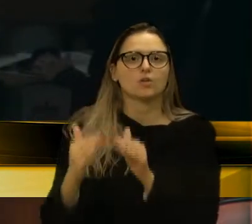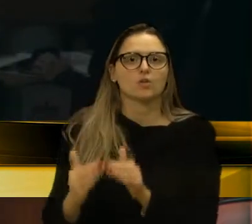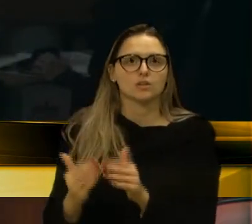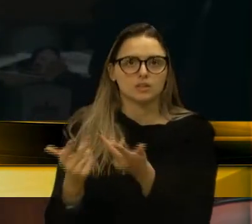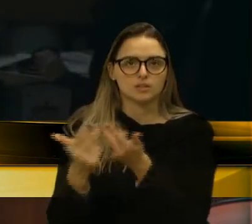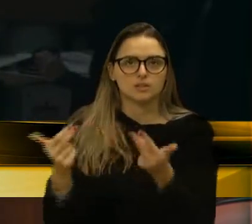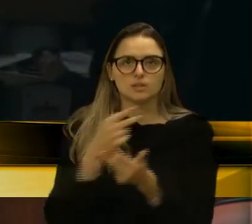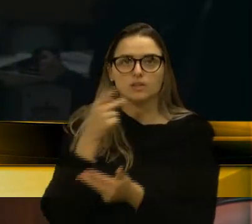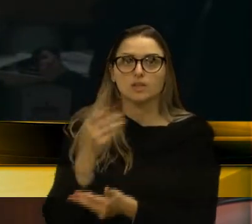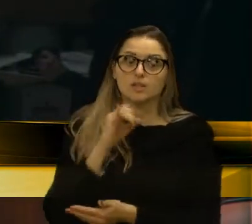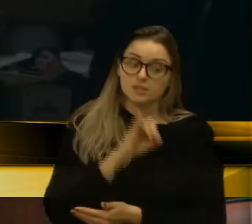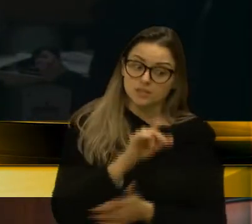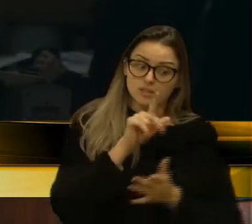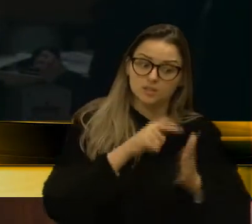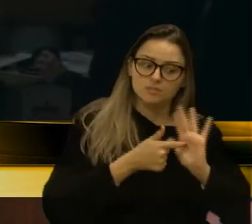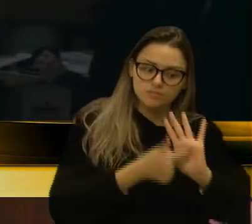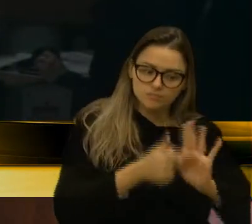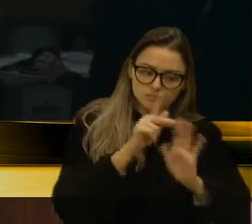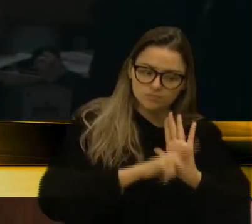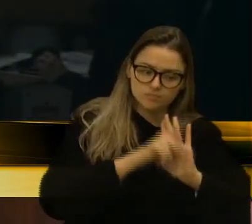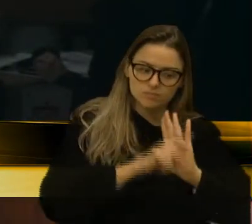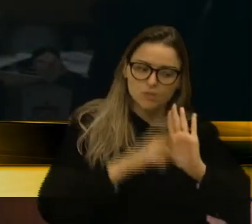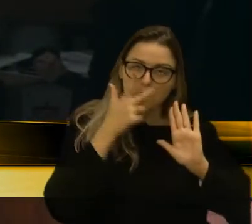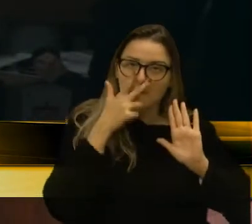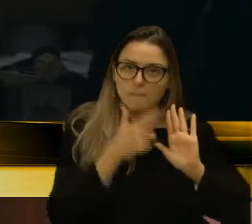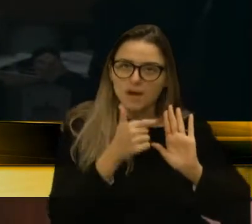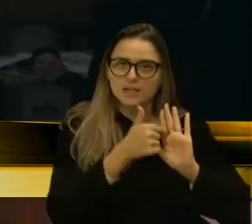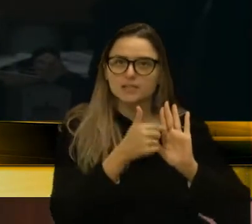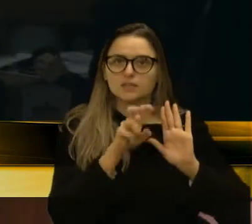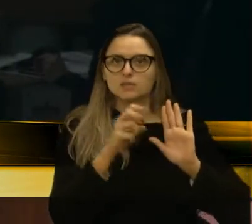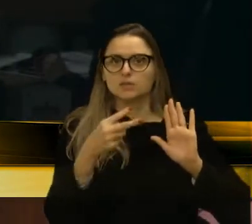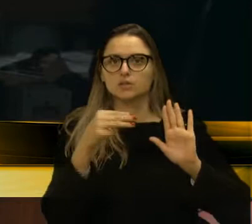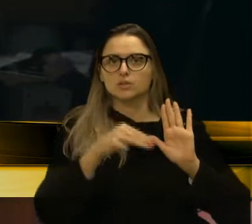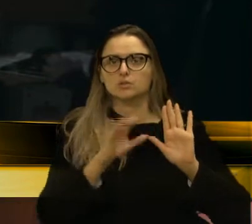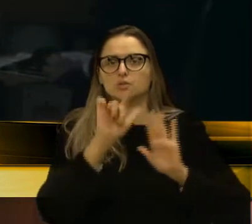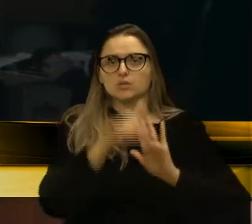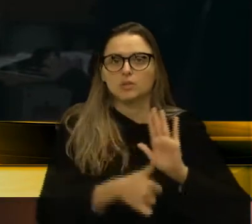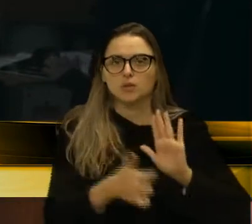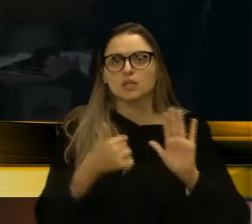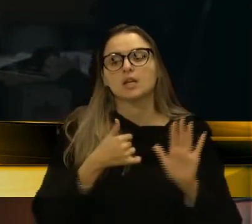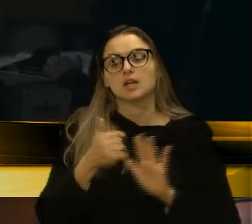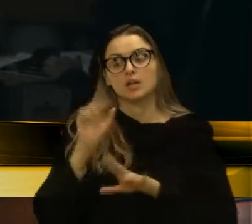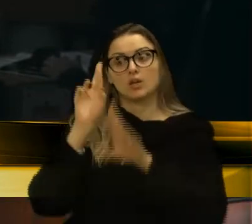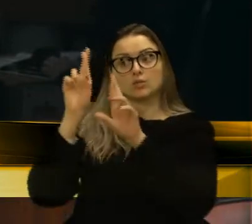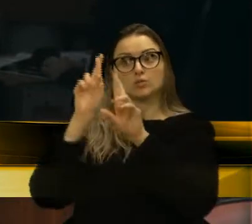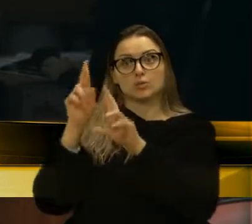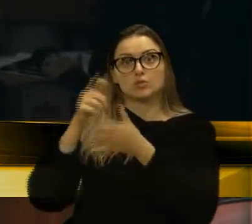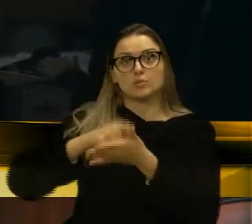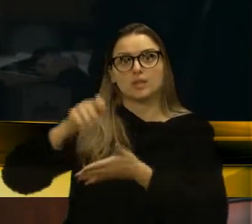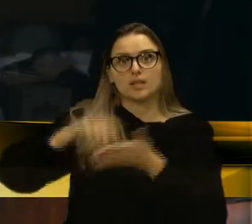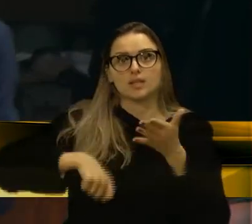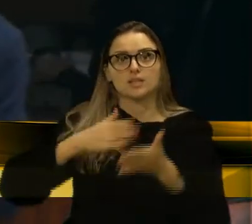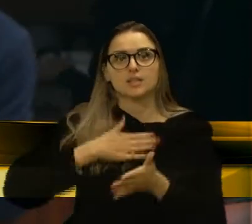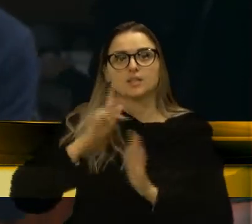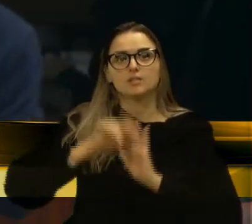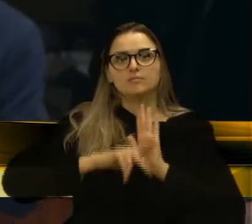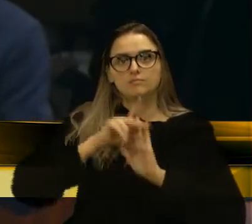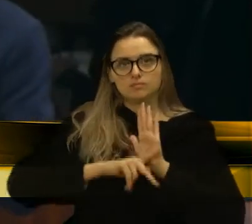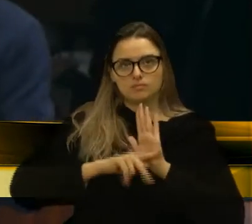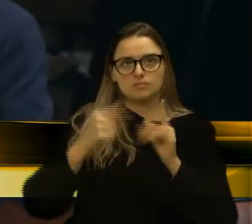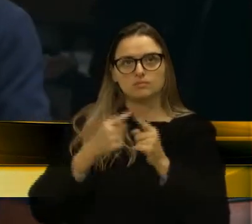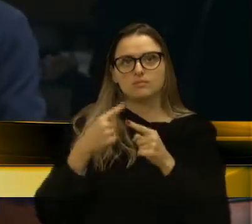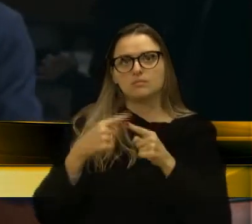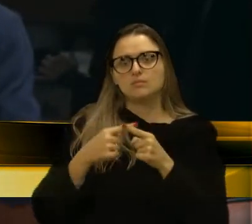Se ele apresentou um projeto idêntico, 52 minutos depois, eu espero que ele sancione. Até porque essa ruptura